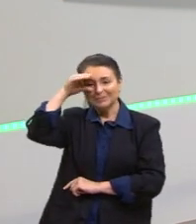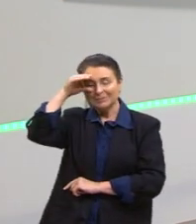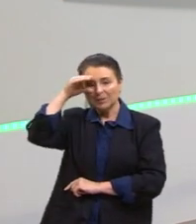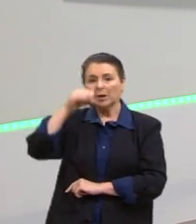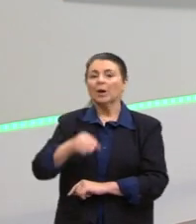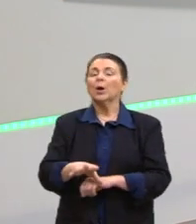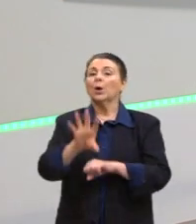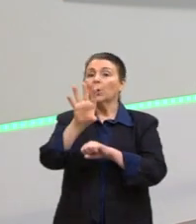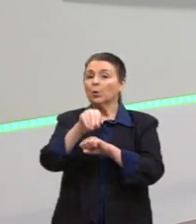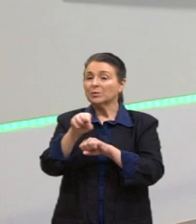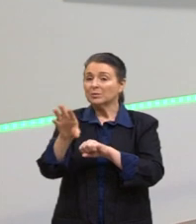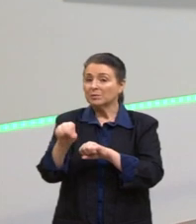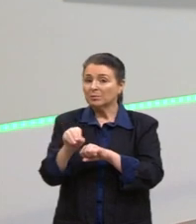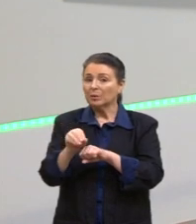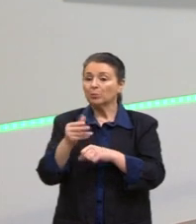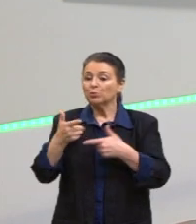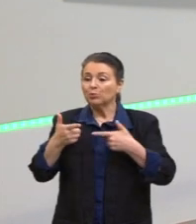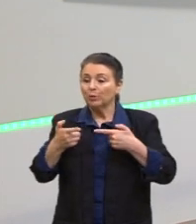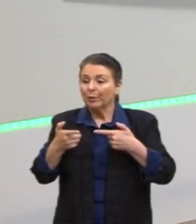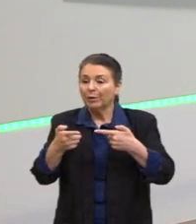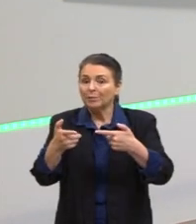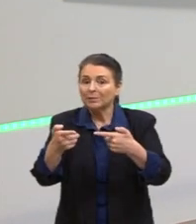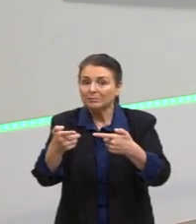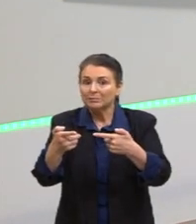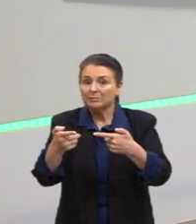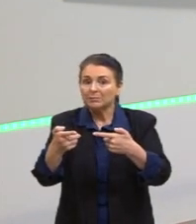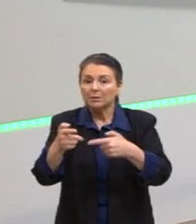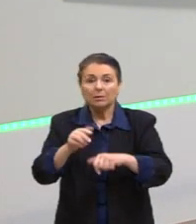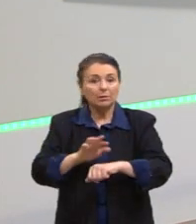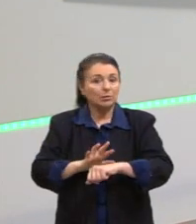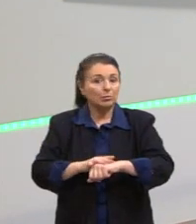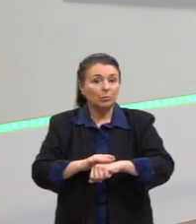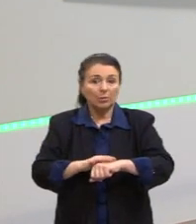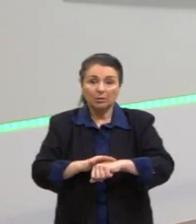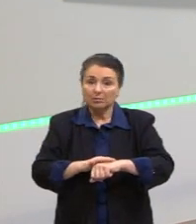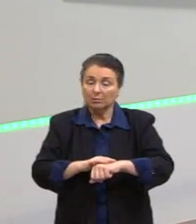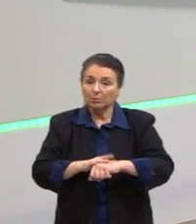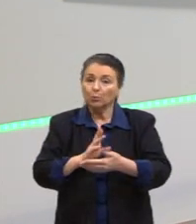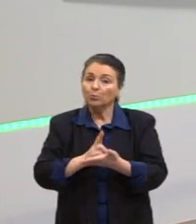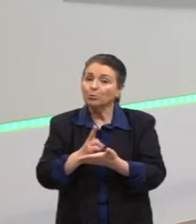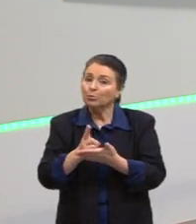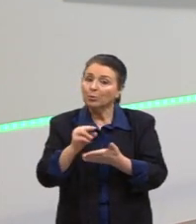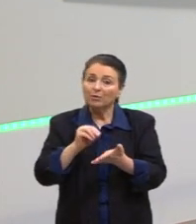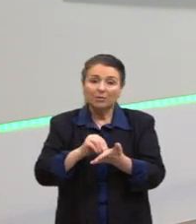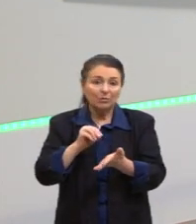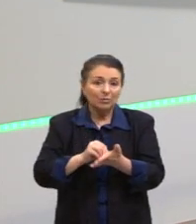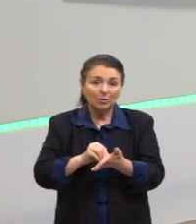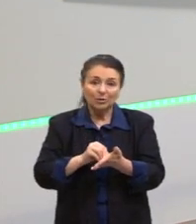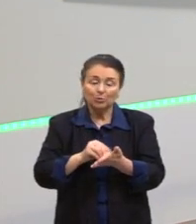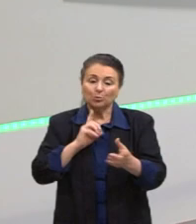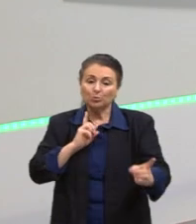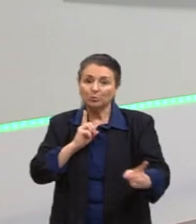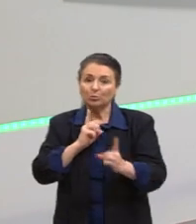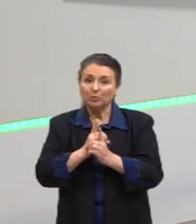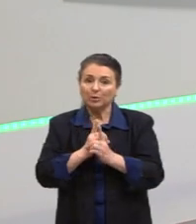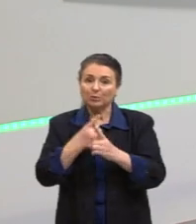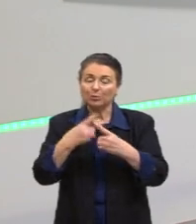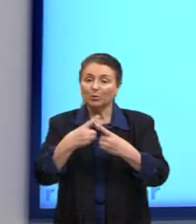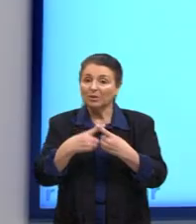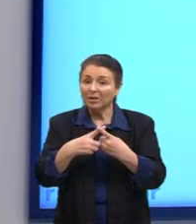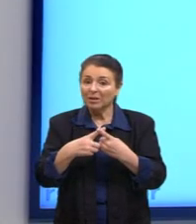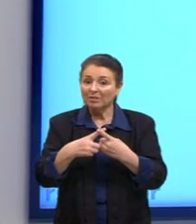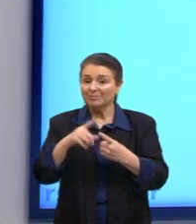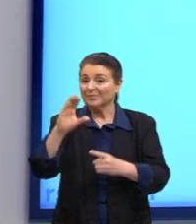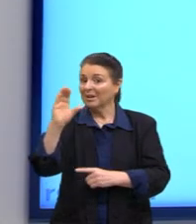conhecimentos na questão de armas e doenças que não se descobrem as suas causas, né. Porque a ciência não é neutra. E a